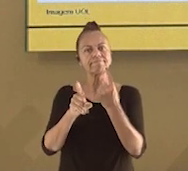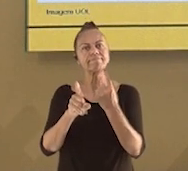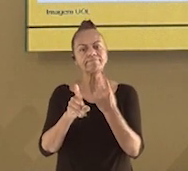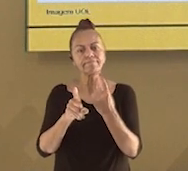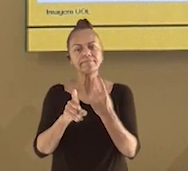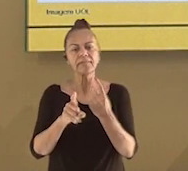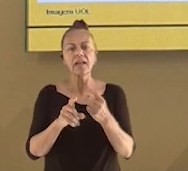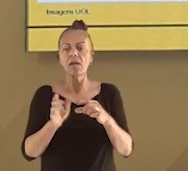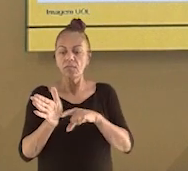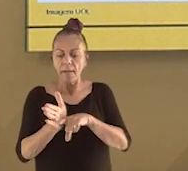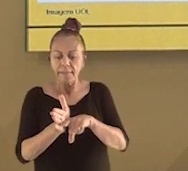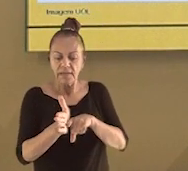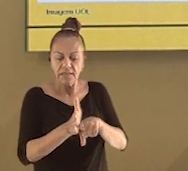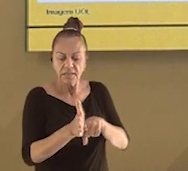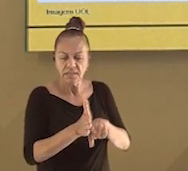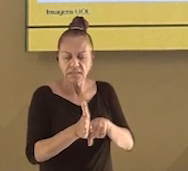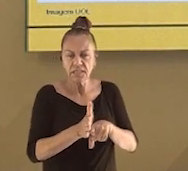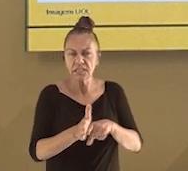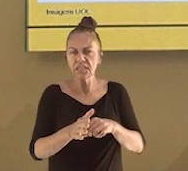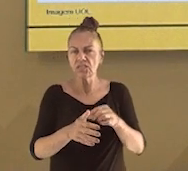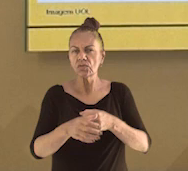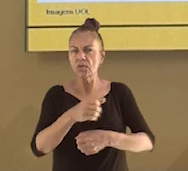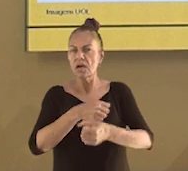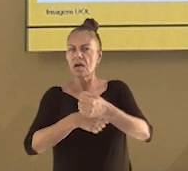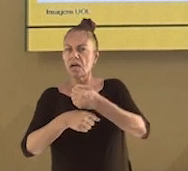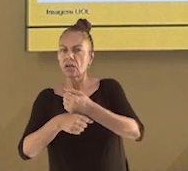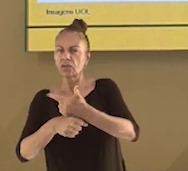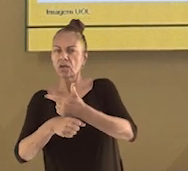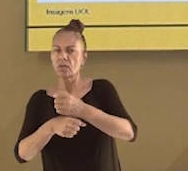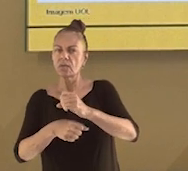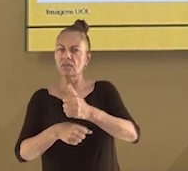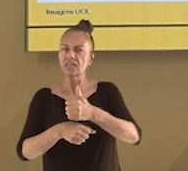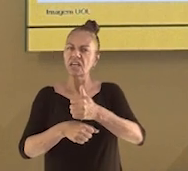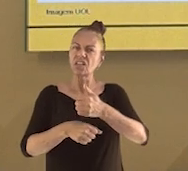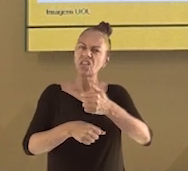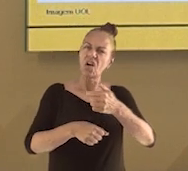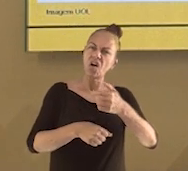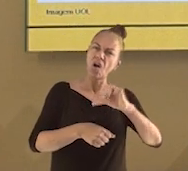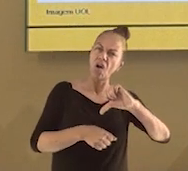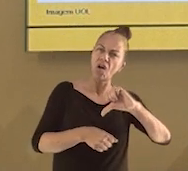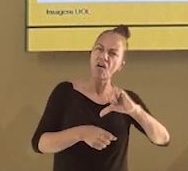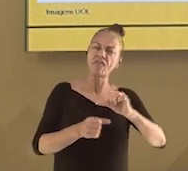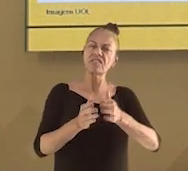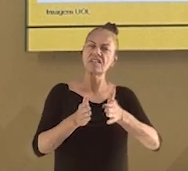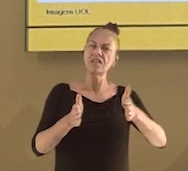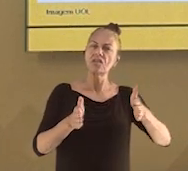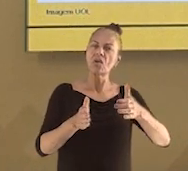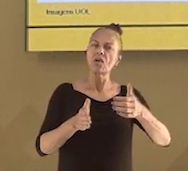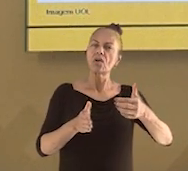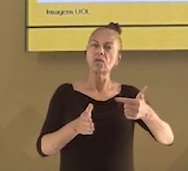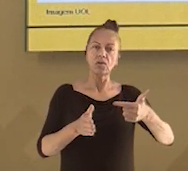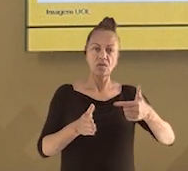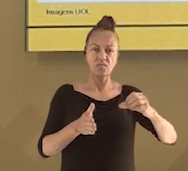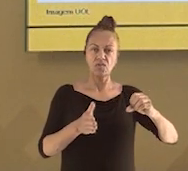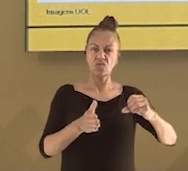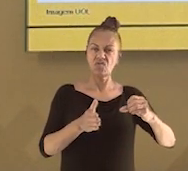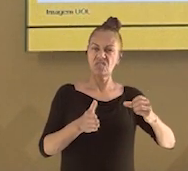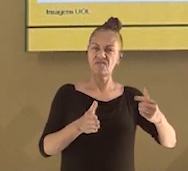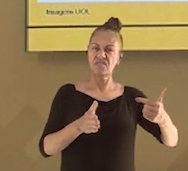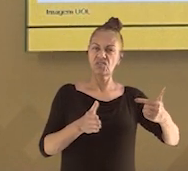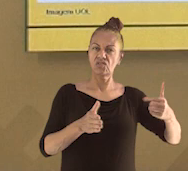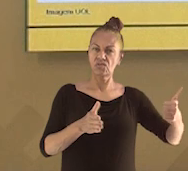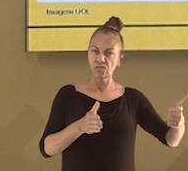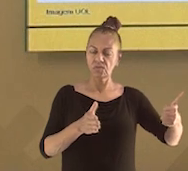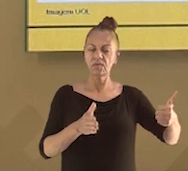fundo continha 14 partículas de microplásticos. Uma pesquisa feita entre os anos 2019, 2020 e